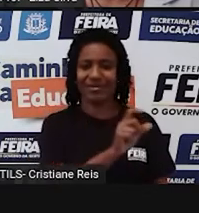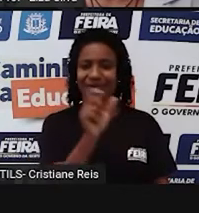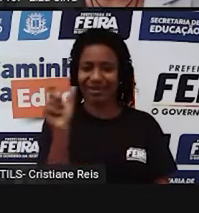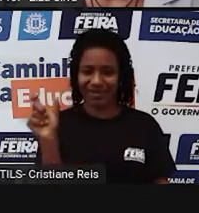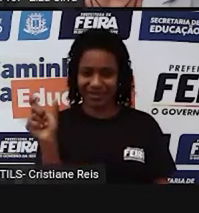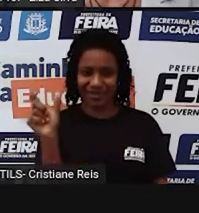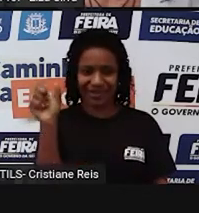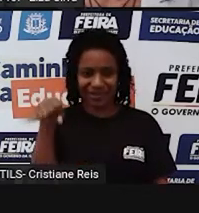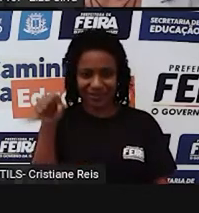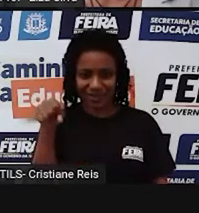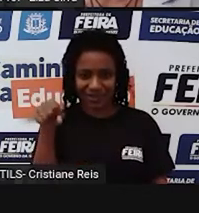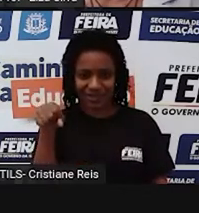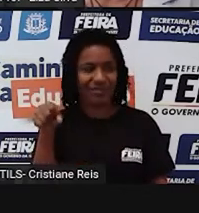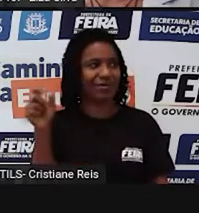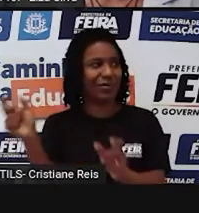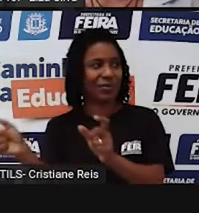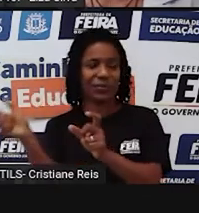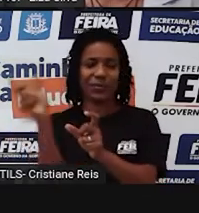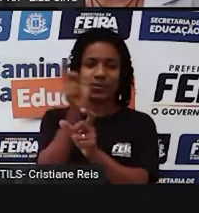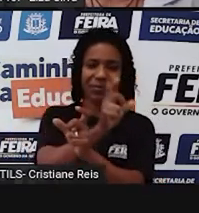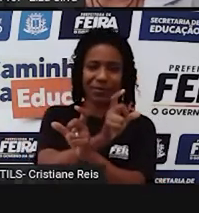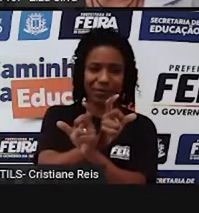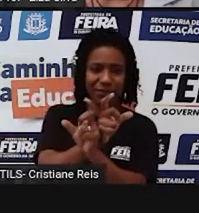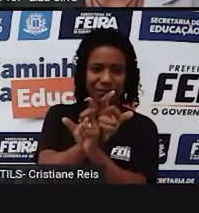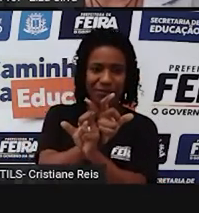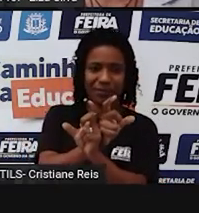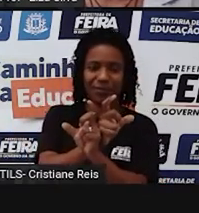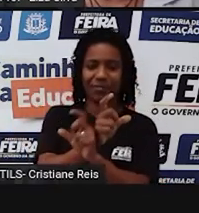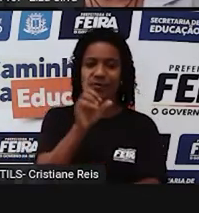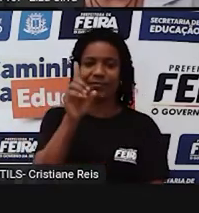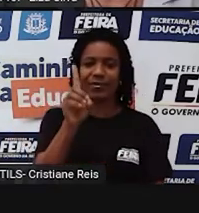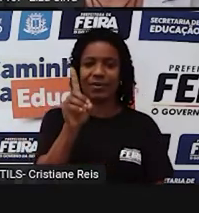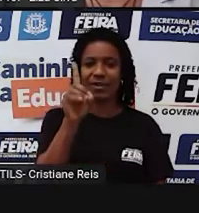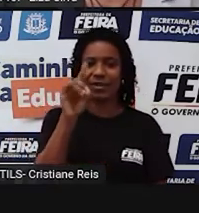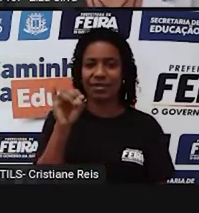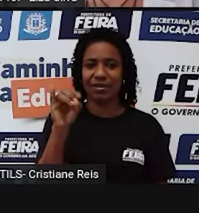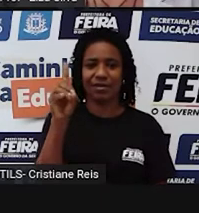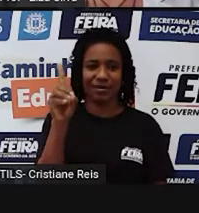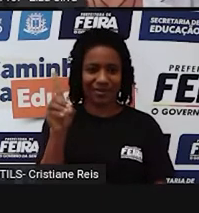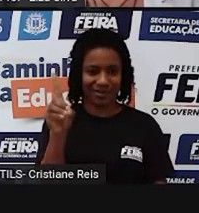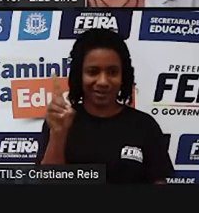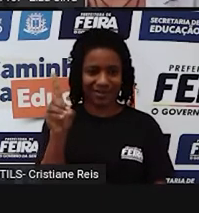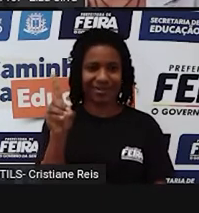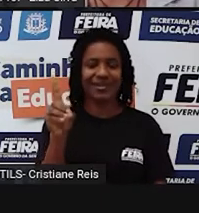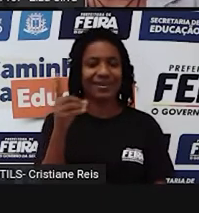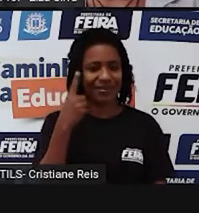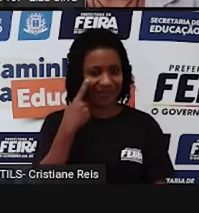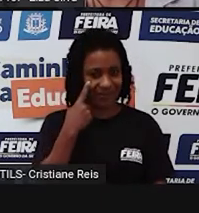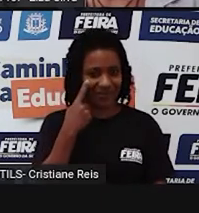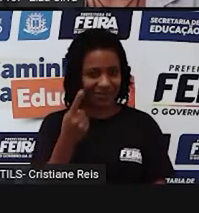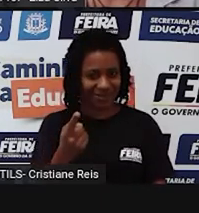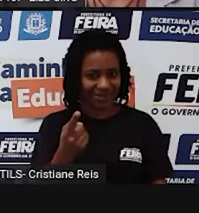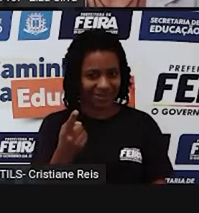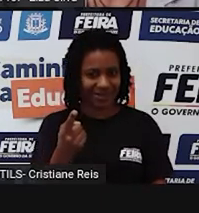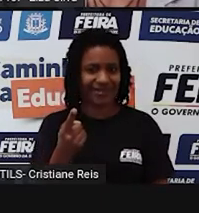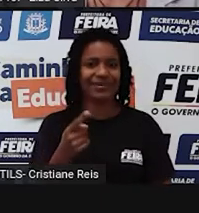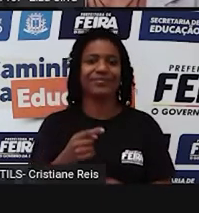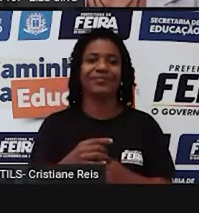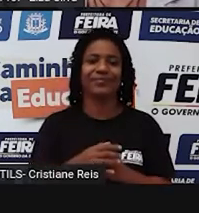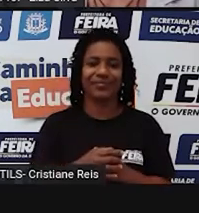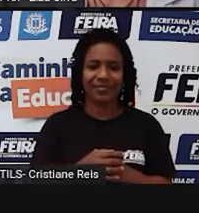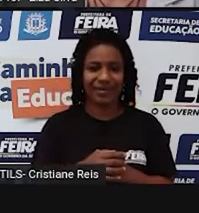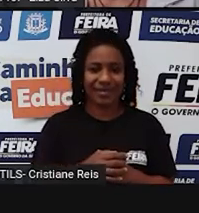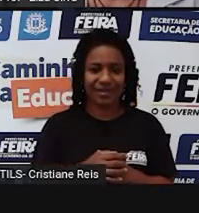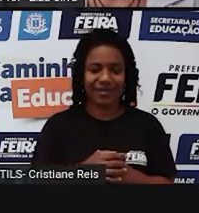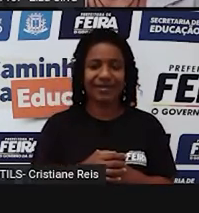verbo, que antes tinha a terminação ed, agora ele volta para a sua forma normal. Peter